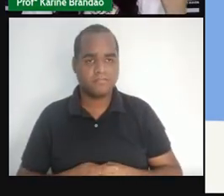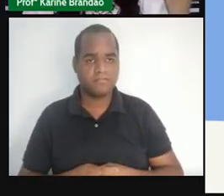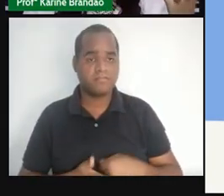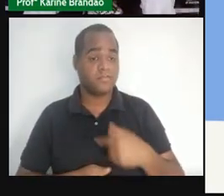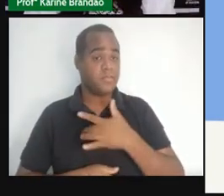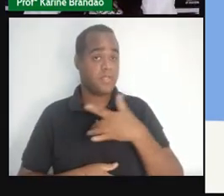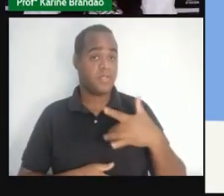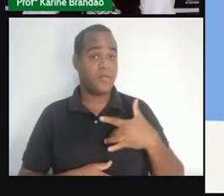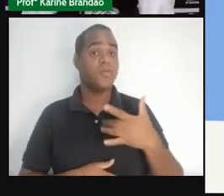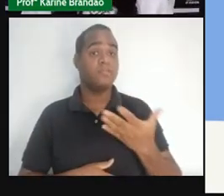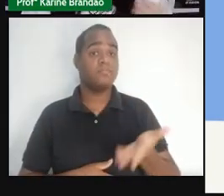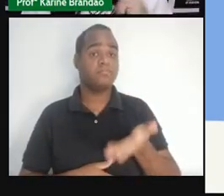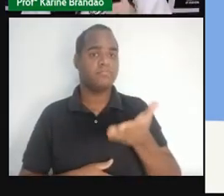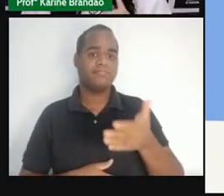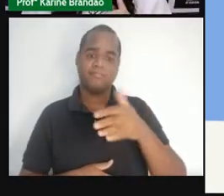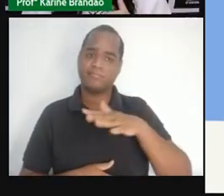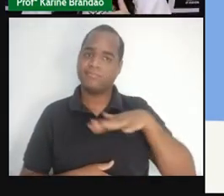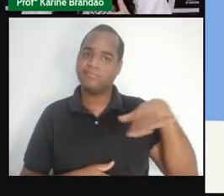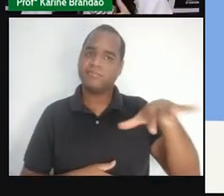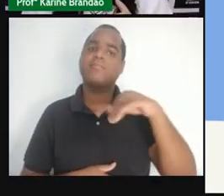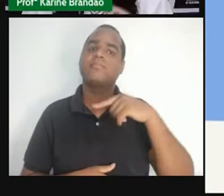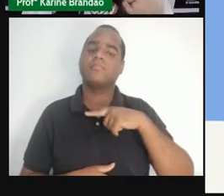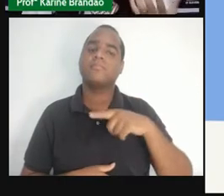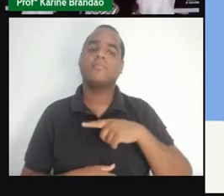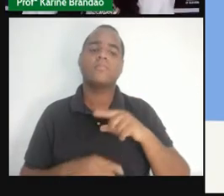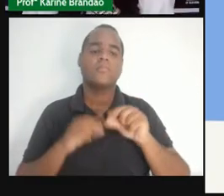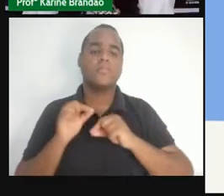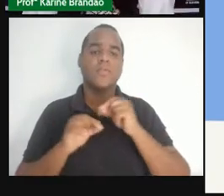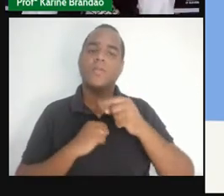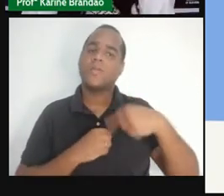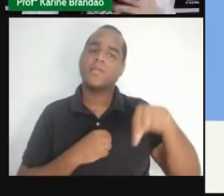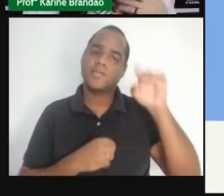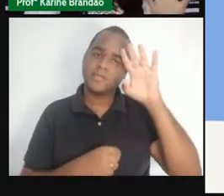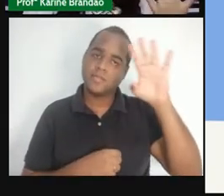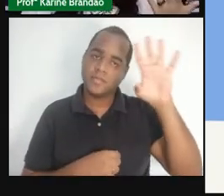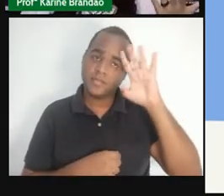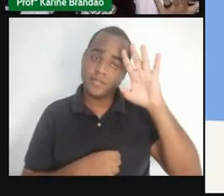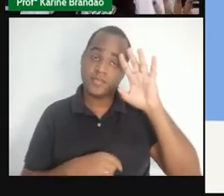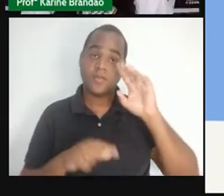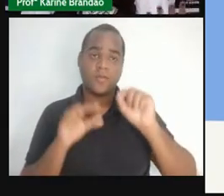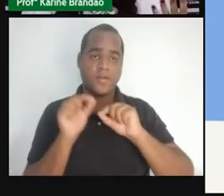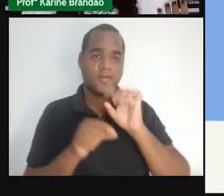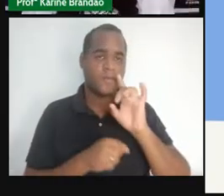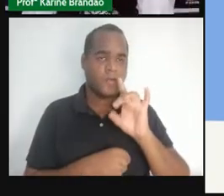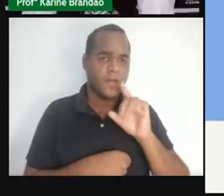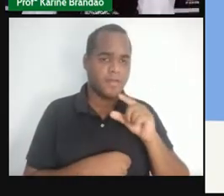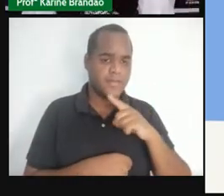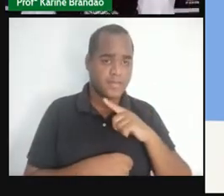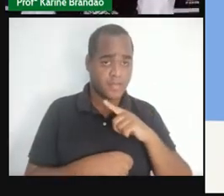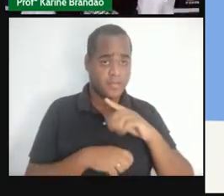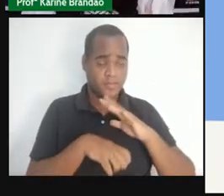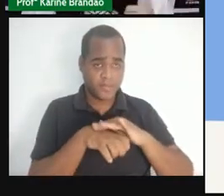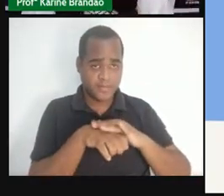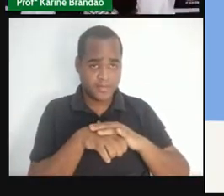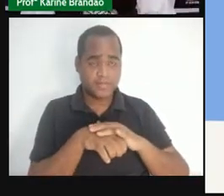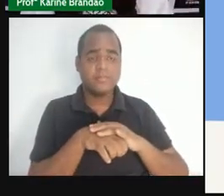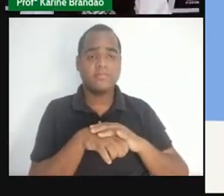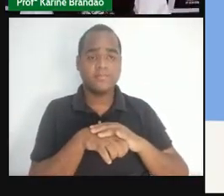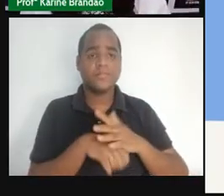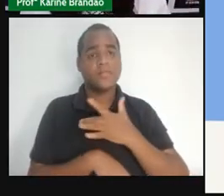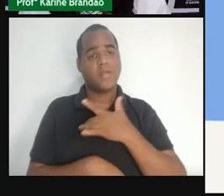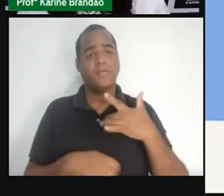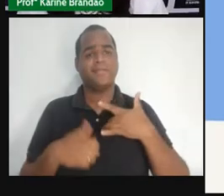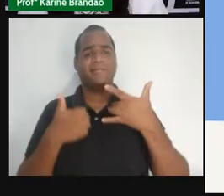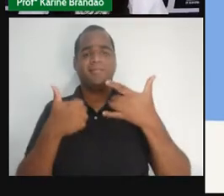muito mais ampla do que o que a gente pensava, né? Do que apenas uma ausência de doença. Ter saúde vai